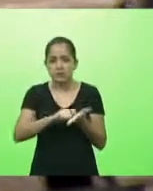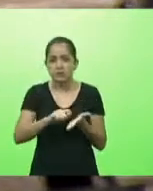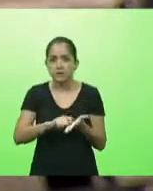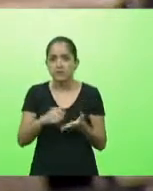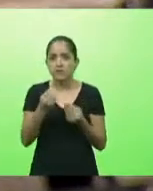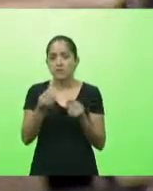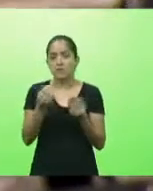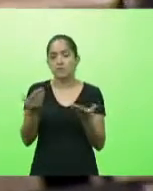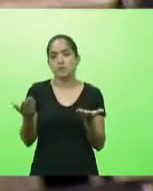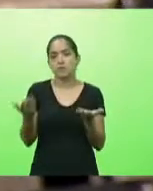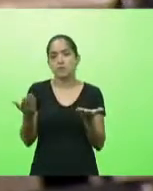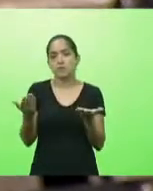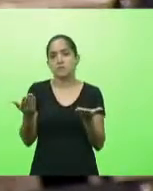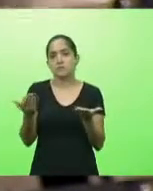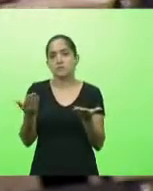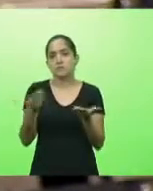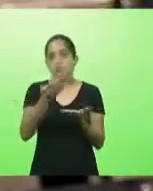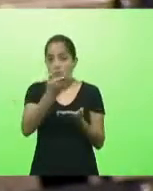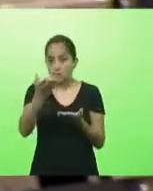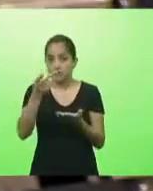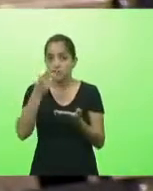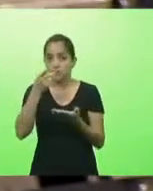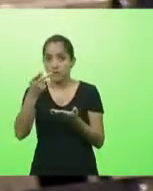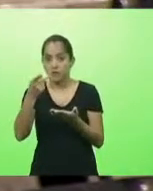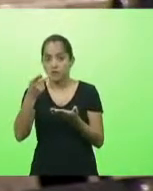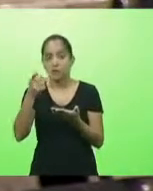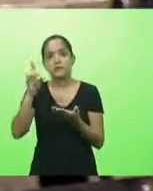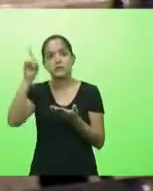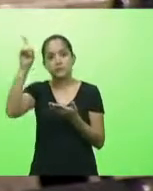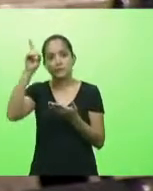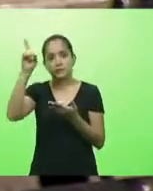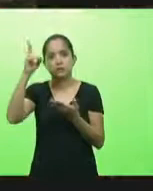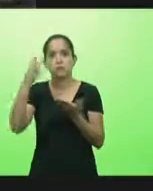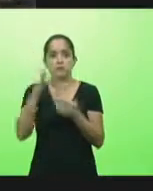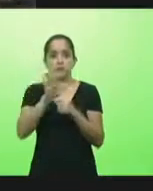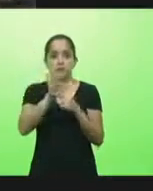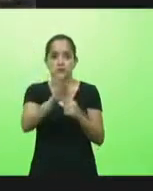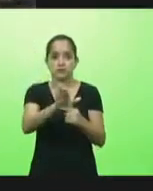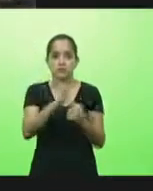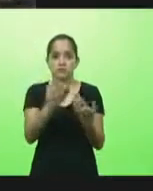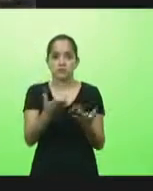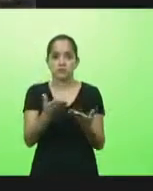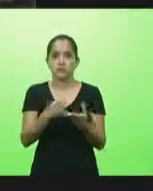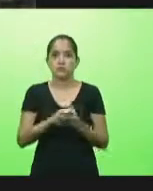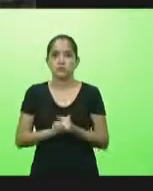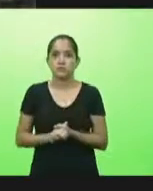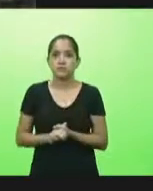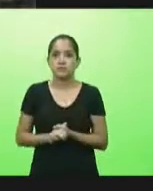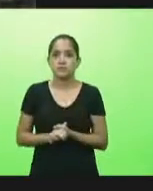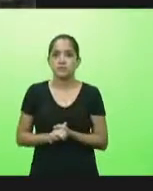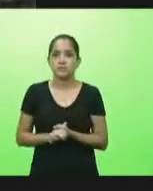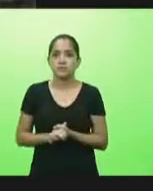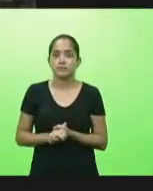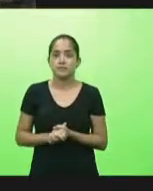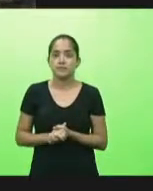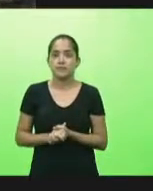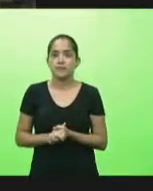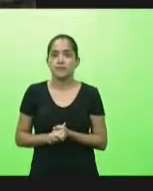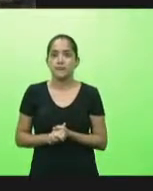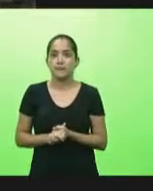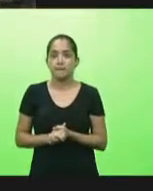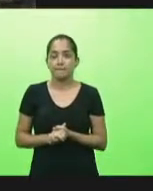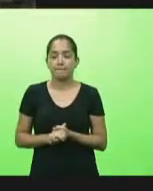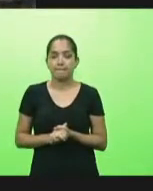papel e como o mesmo disse que Deus tem piedade da alma dela só uma parte deputado quentos